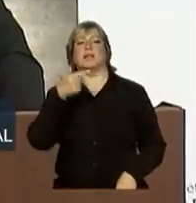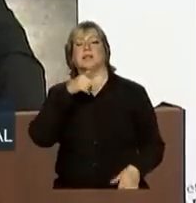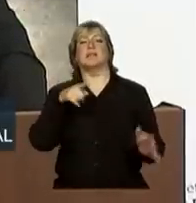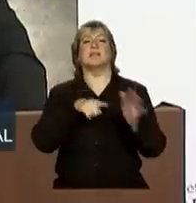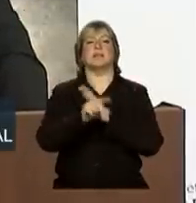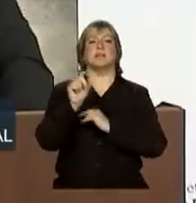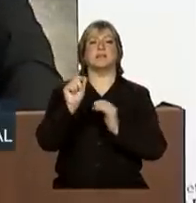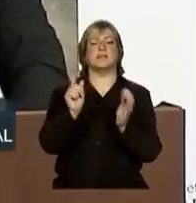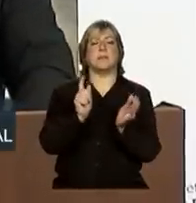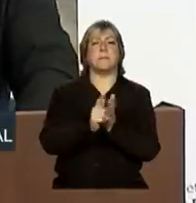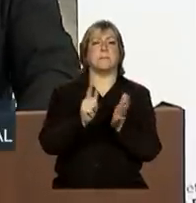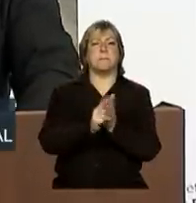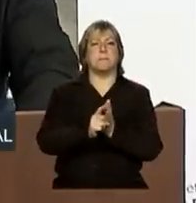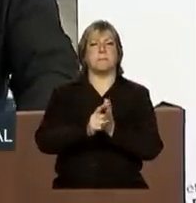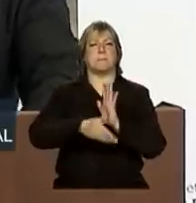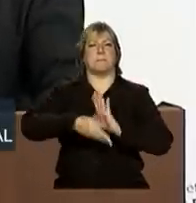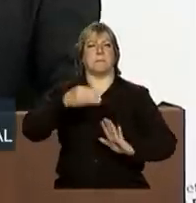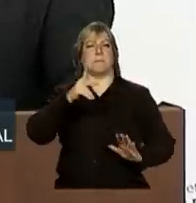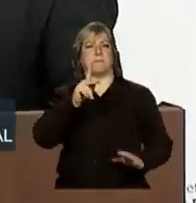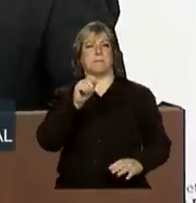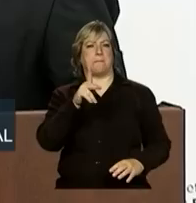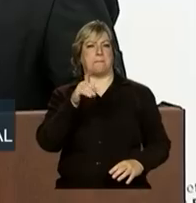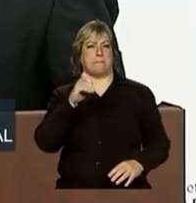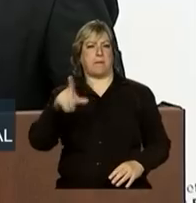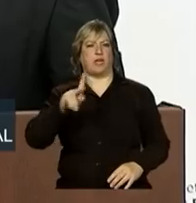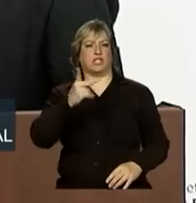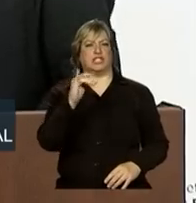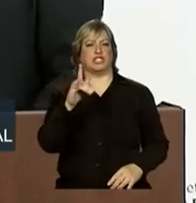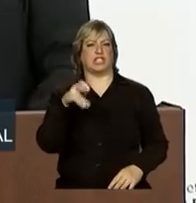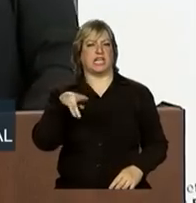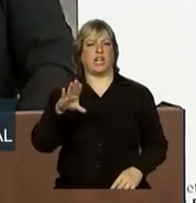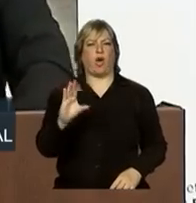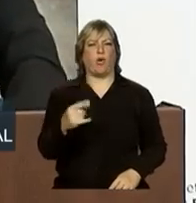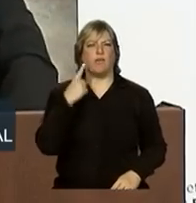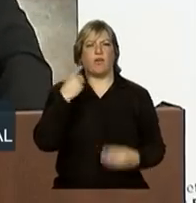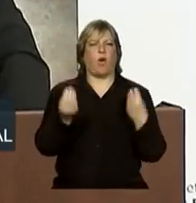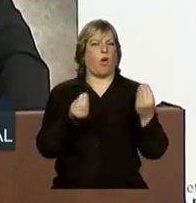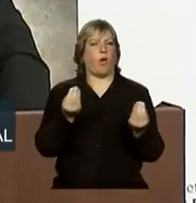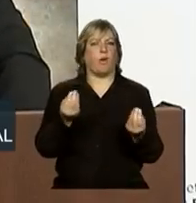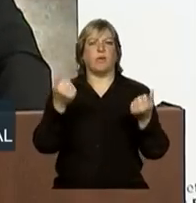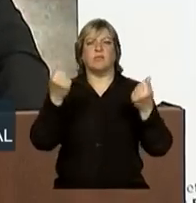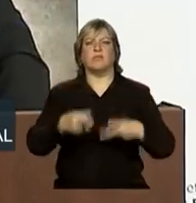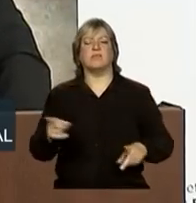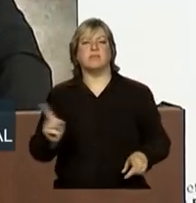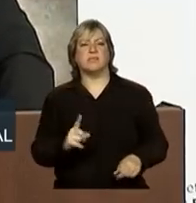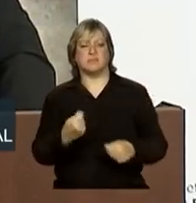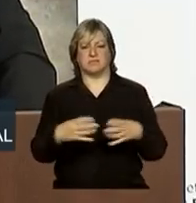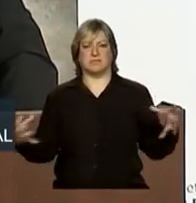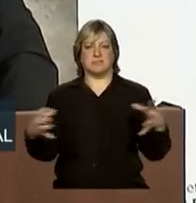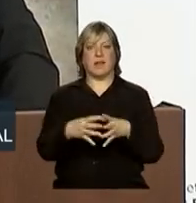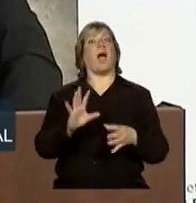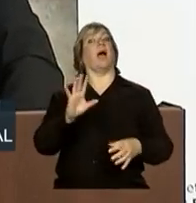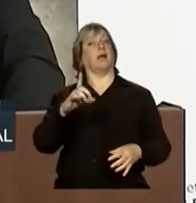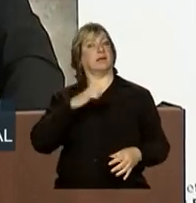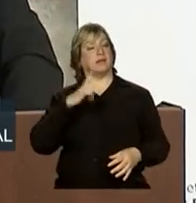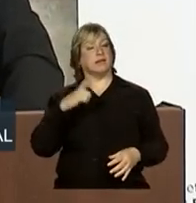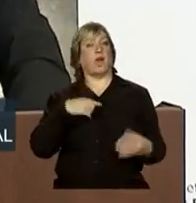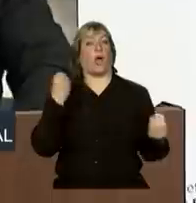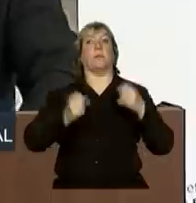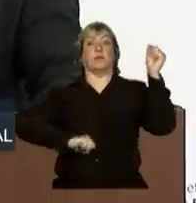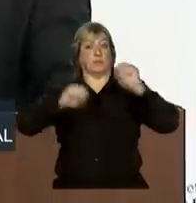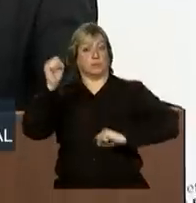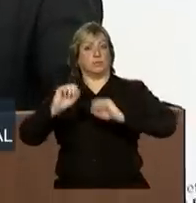permitir o crédito? Ele falou, para quê? Ele não é necessário. Como não é necessário o papel higiênico? Papel higiênico na produção